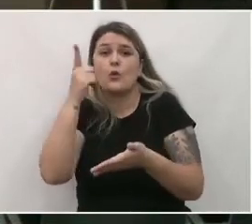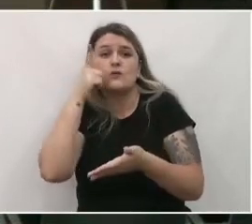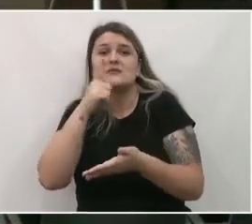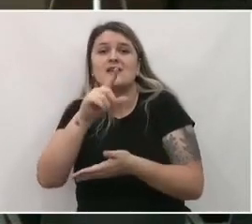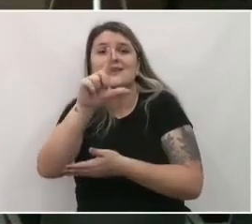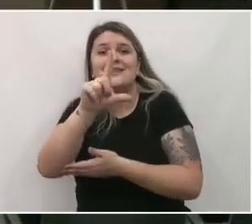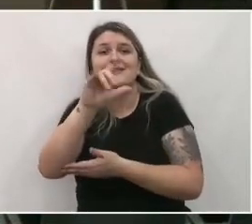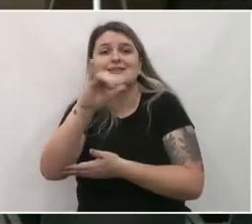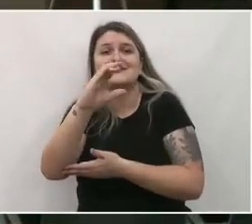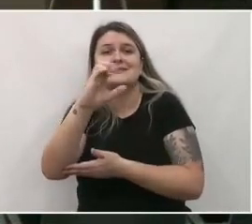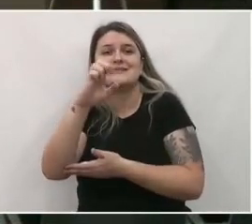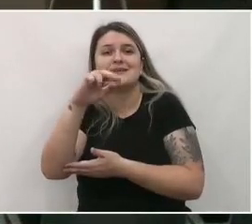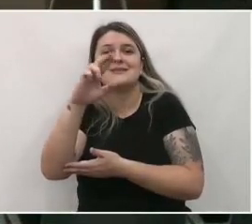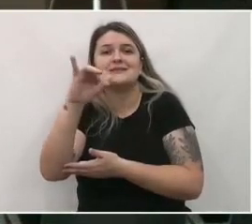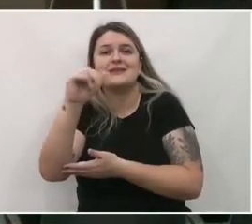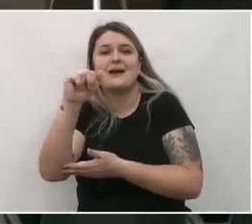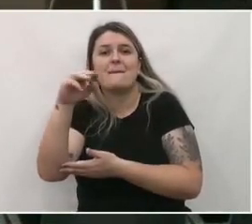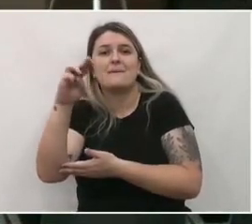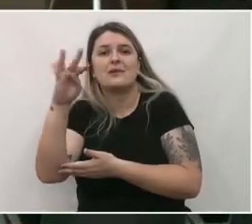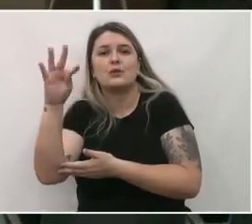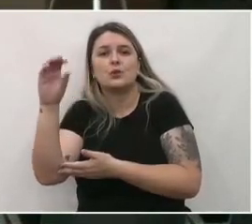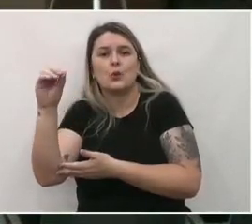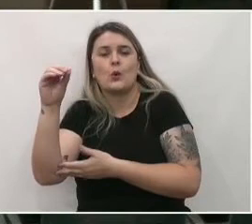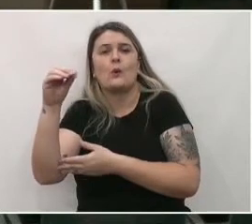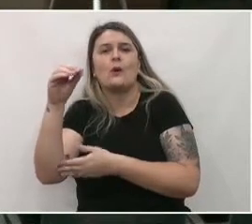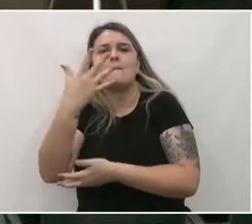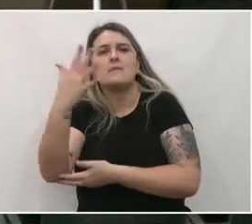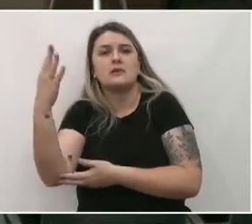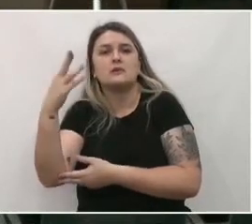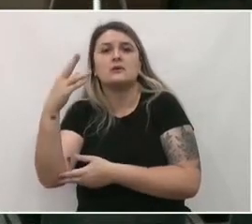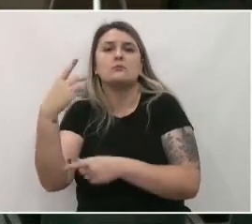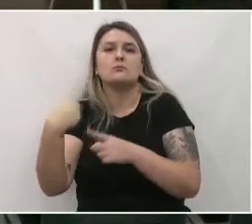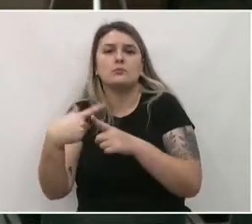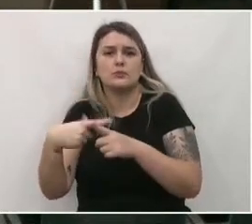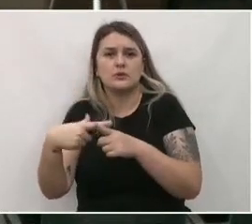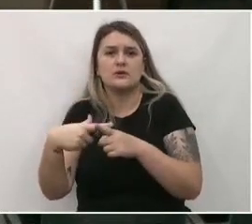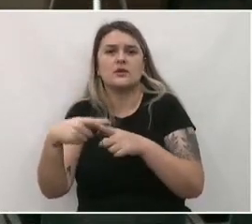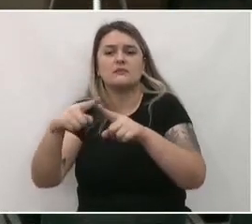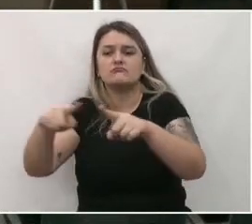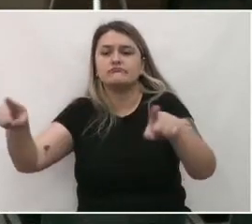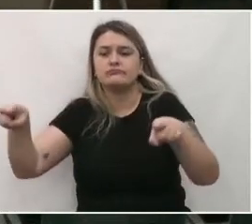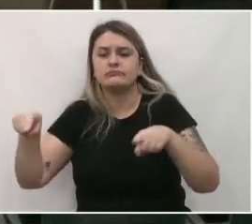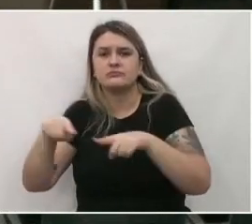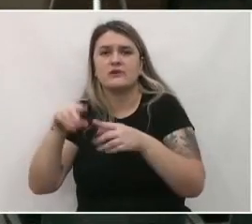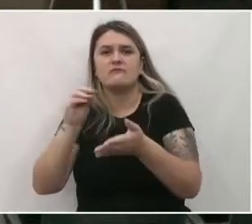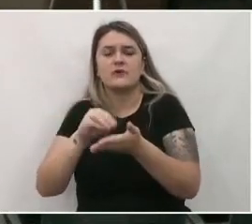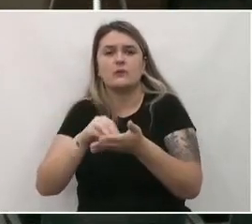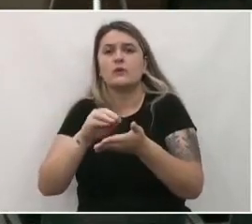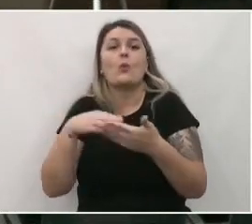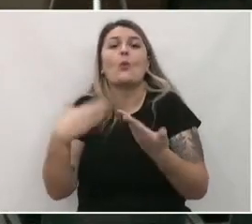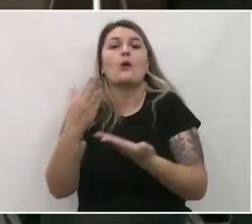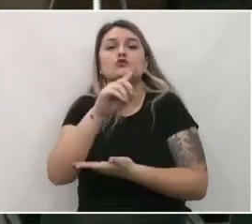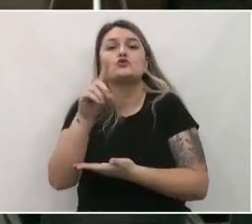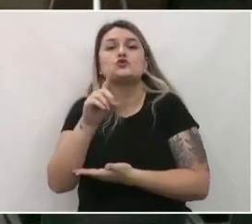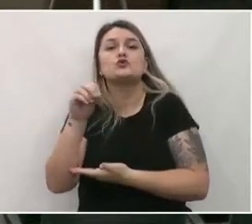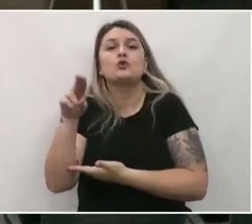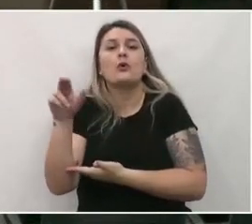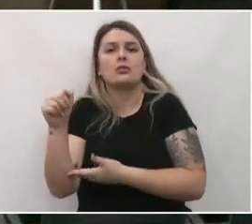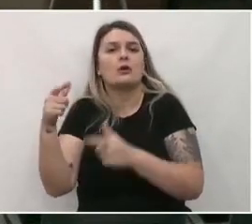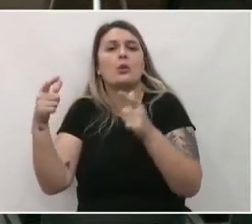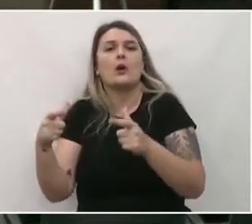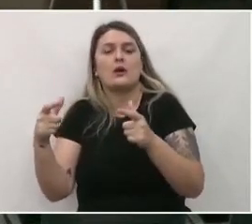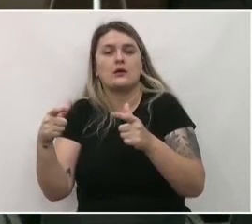ambiental. no seu caso tem relação com o zoneamento? por causa do zoneamento. Qual que é a zona? Ali hoje é